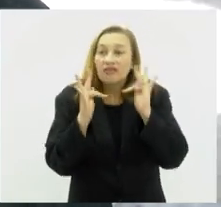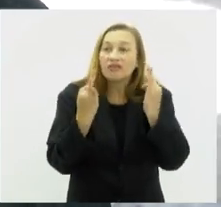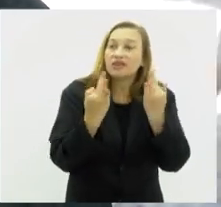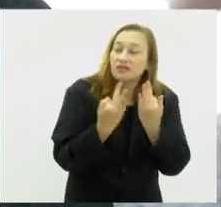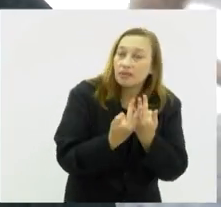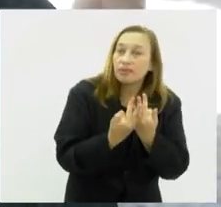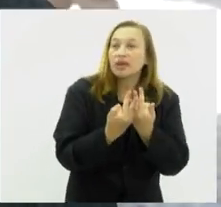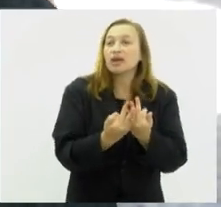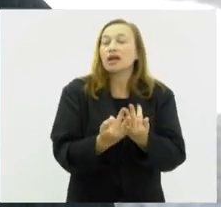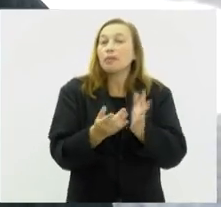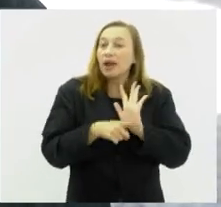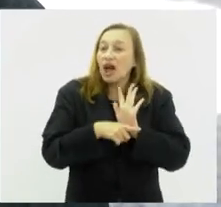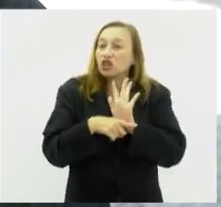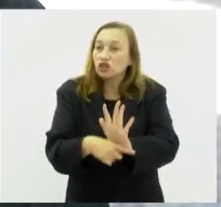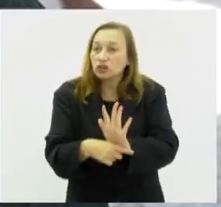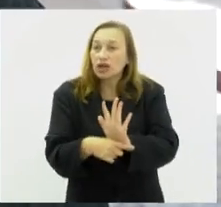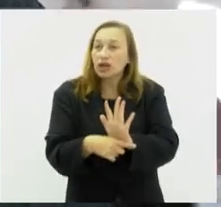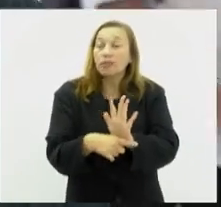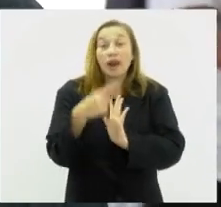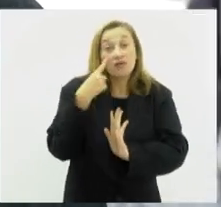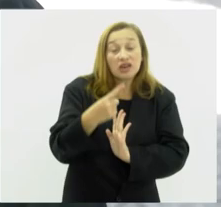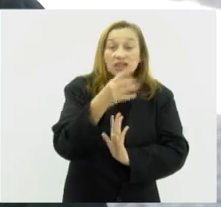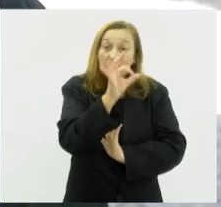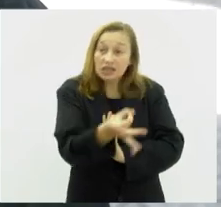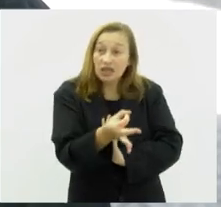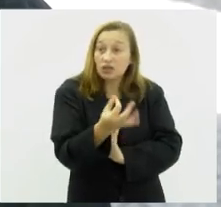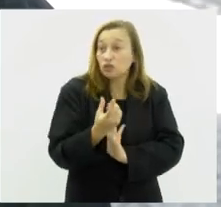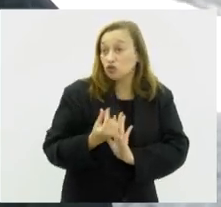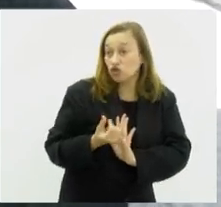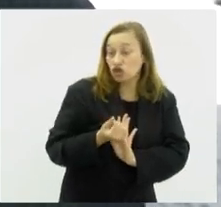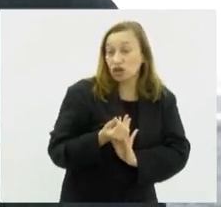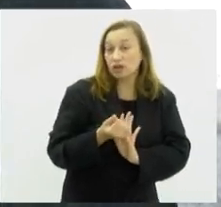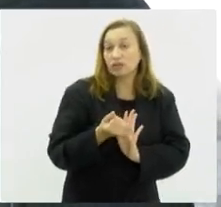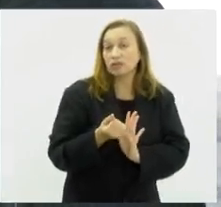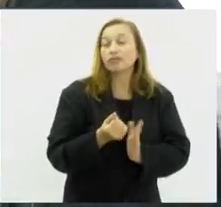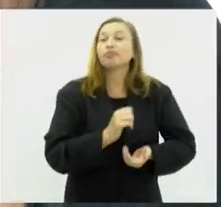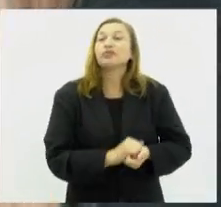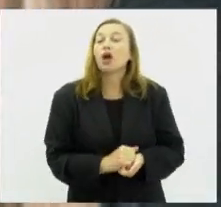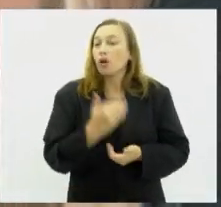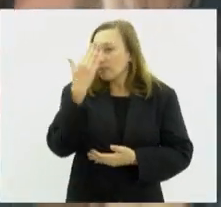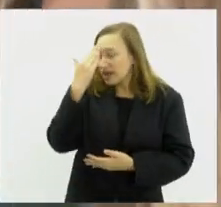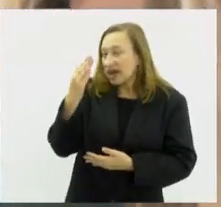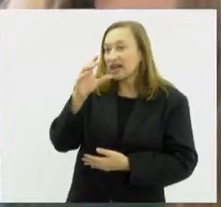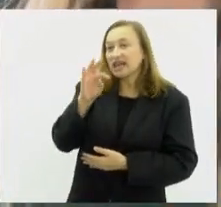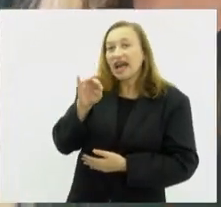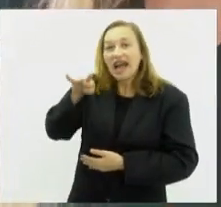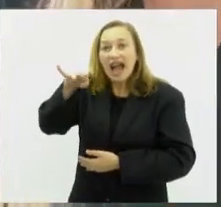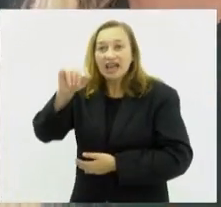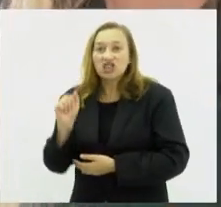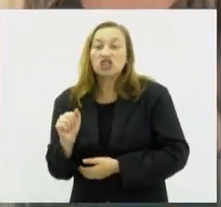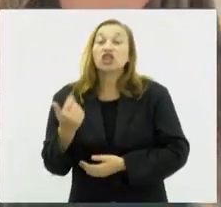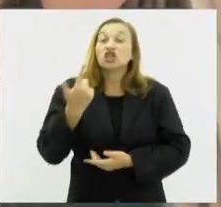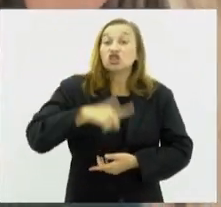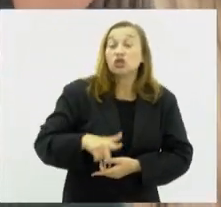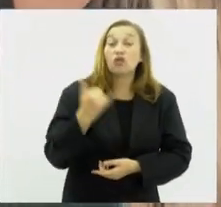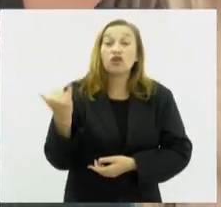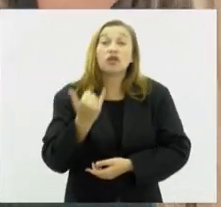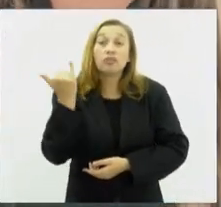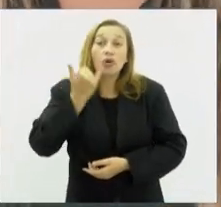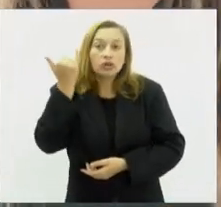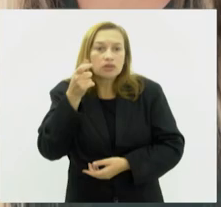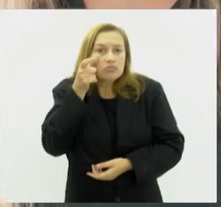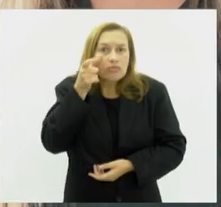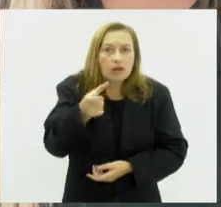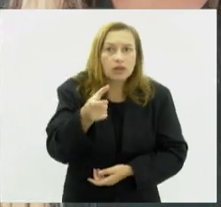para que faça isso, para ver se o benefício está tudo correto. Muito obrigado pela participação, Kátia. Mais uma vez, reforçando a importância de ter essa